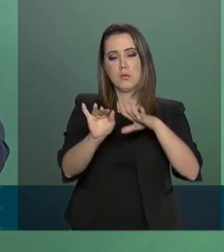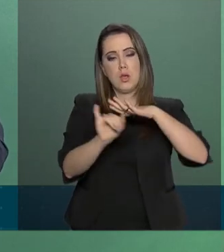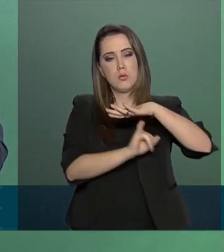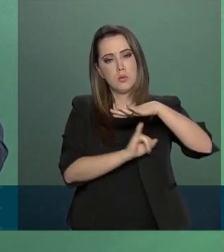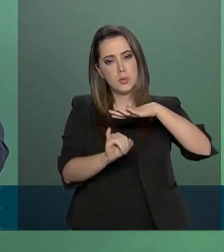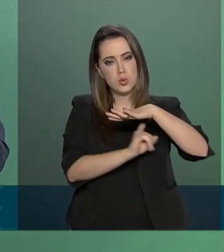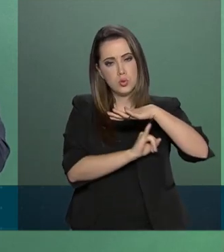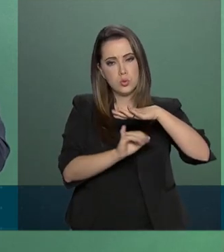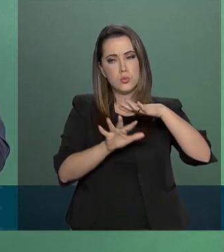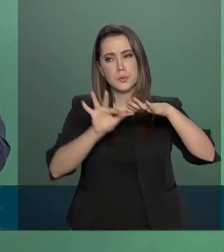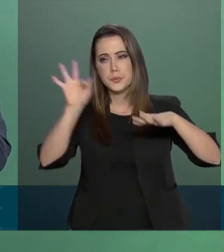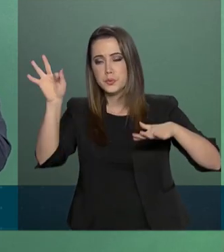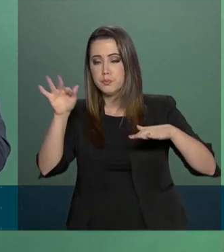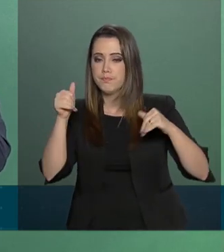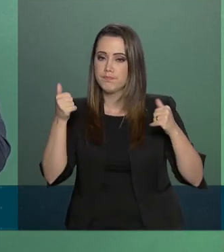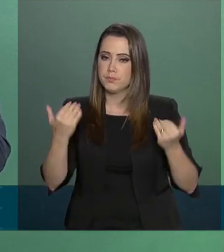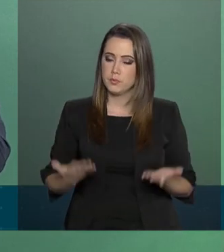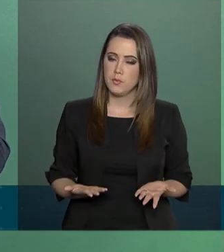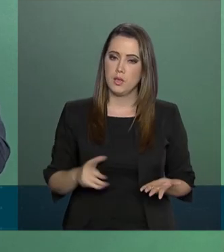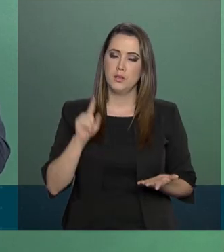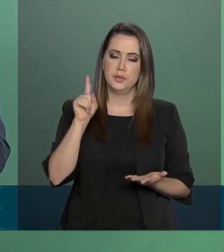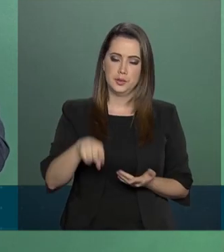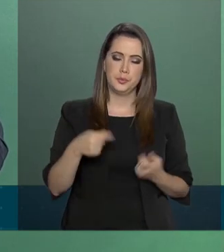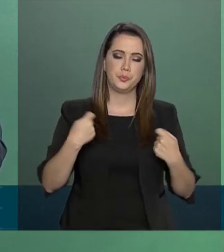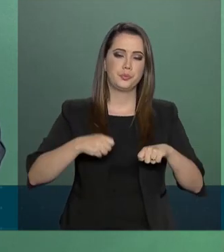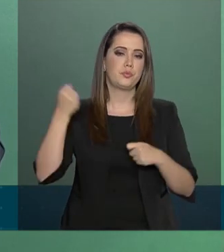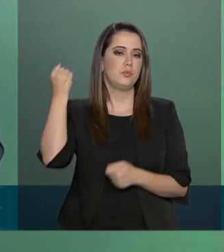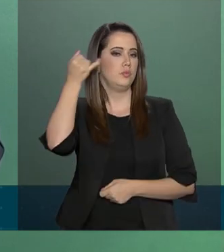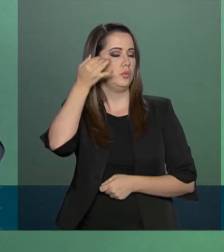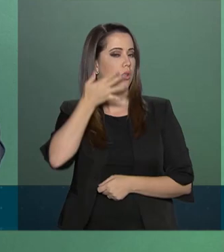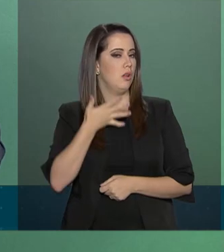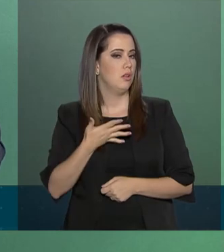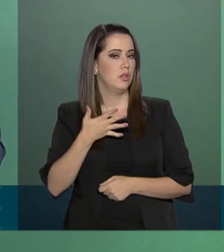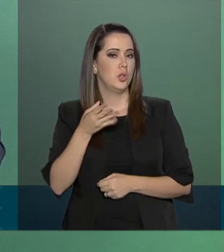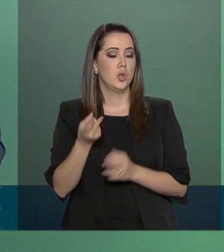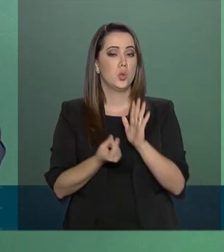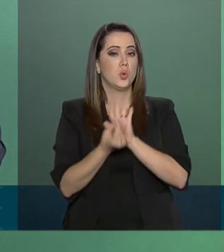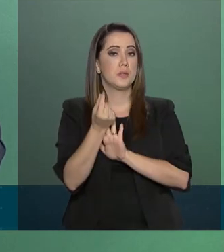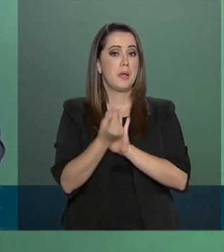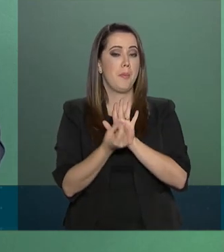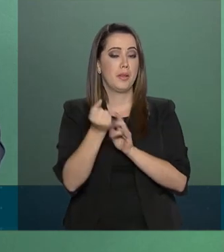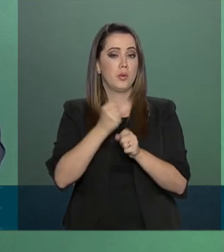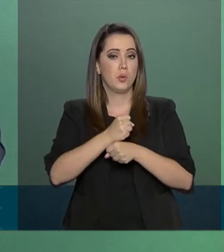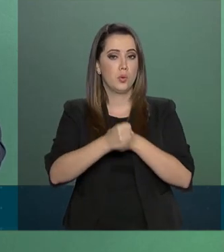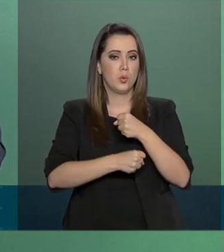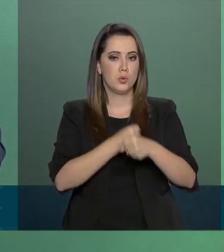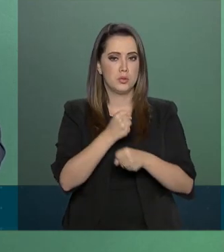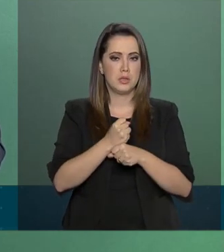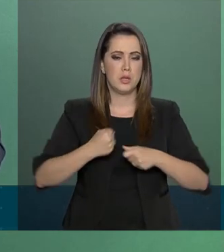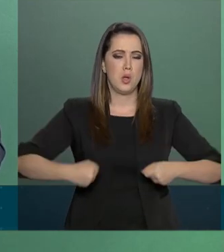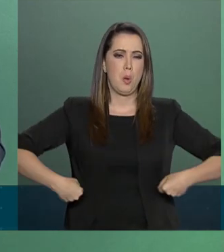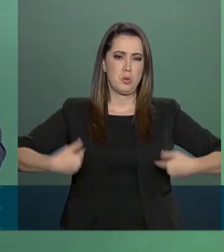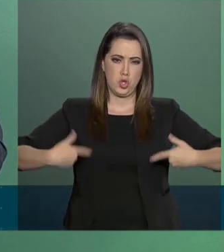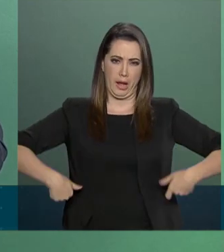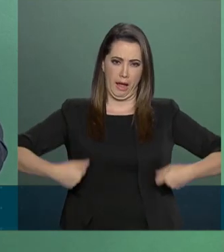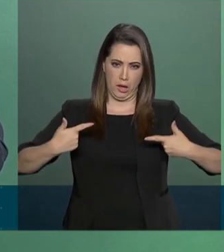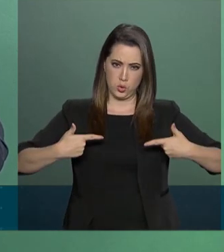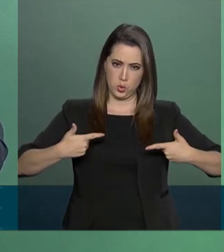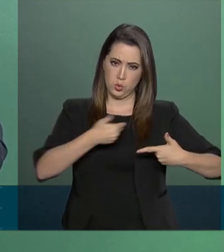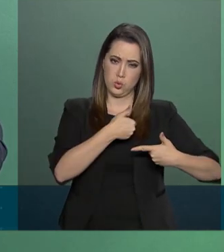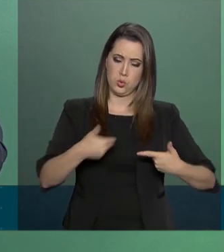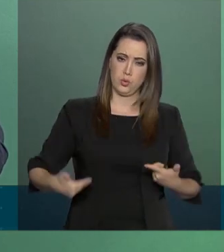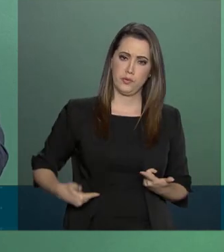Nesse sentido, cabe esclarecer que do orçamento anual de despesas da educação,